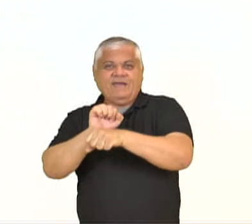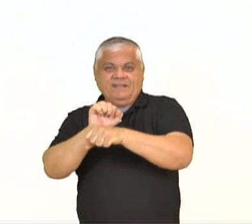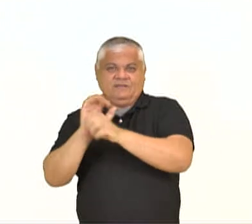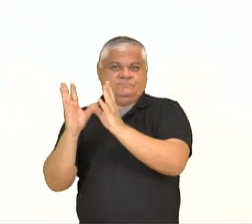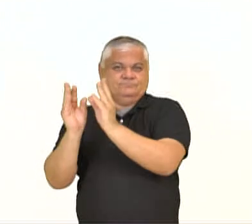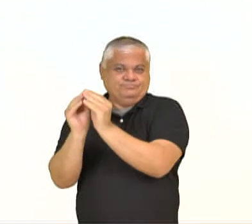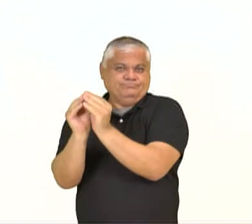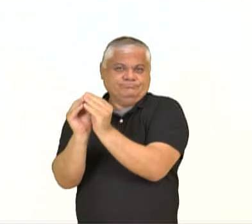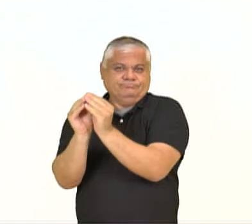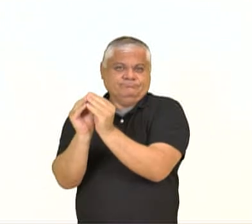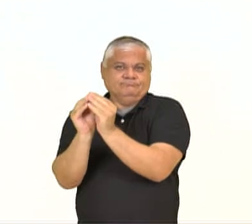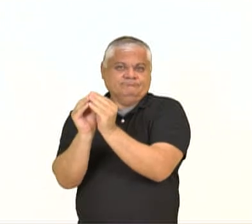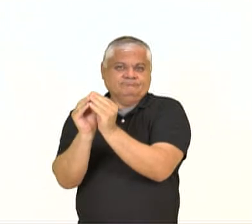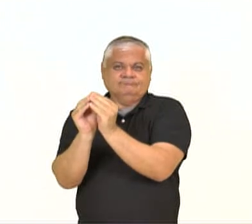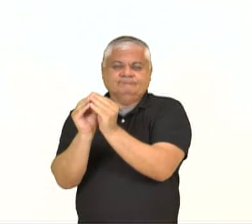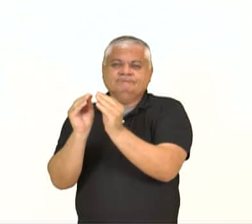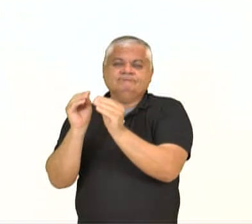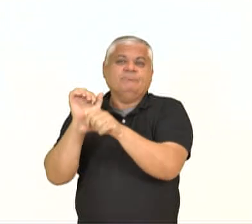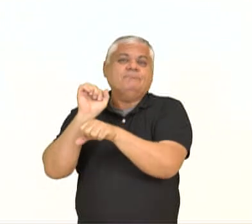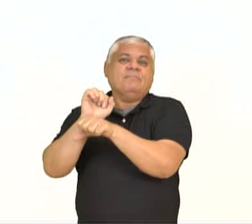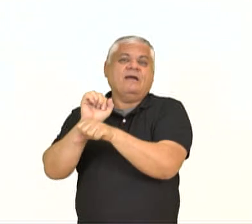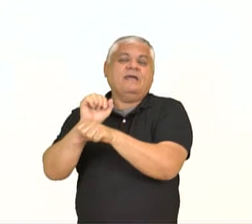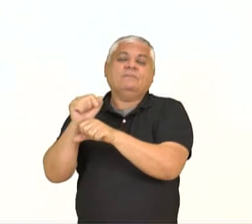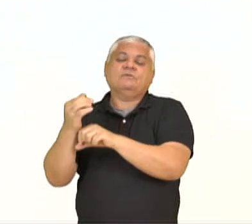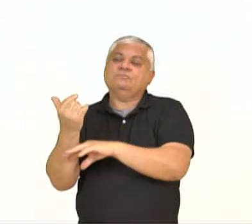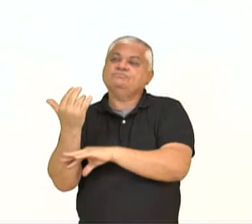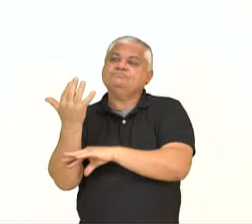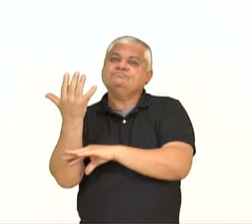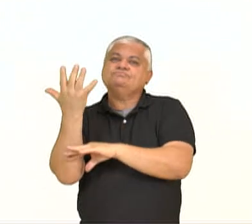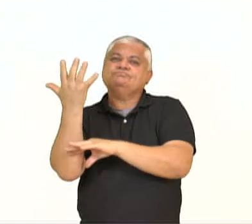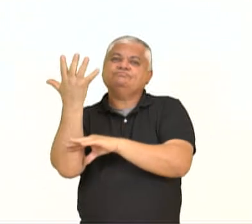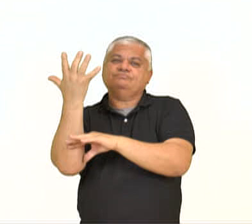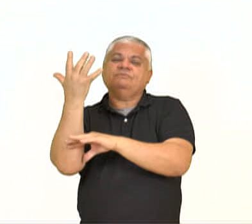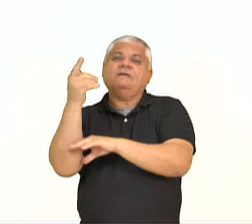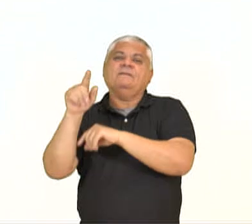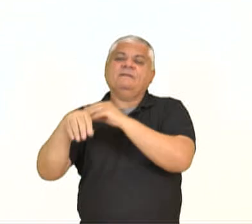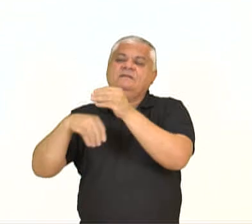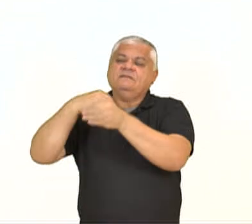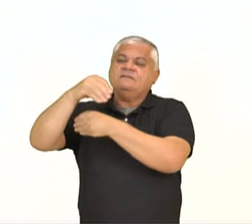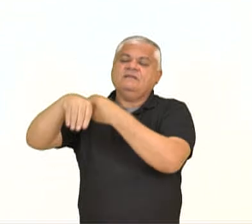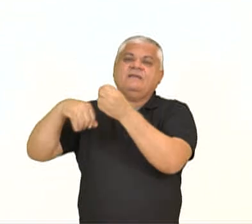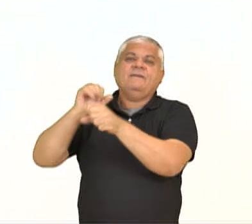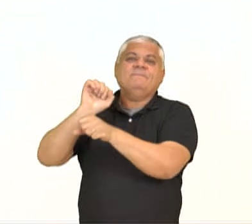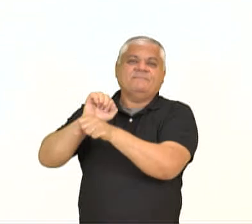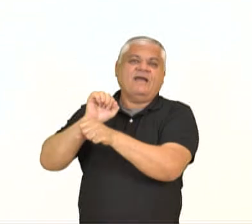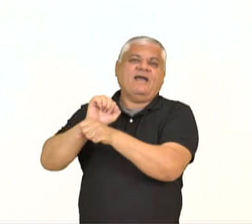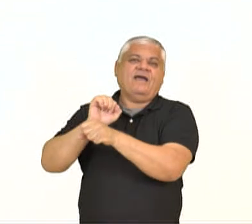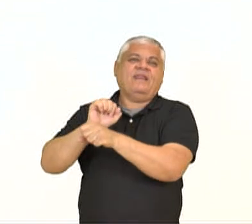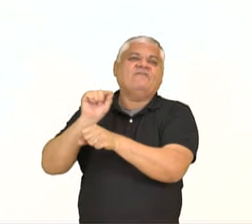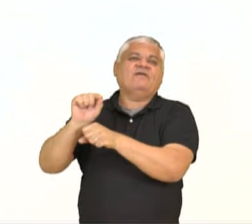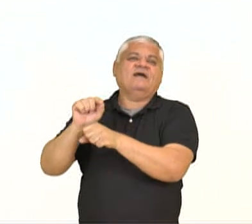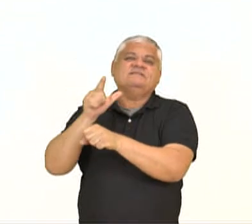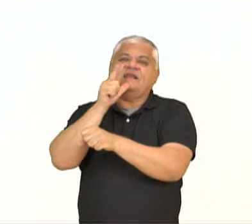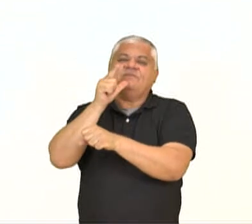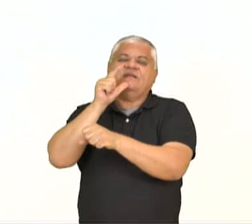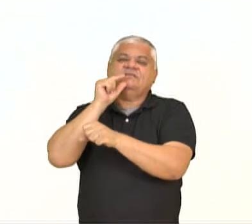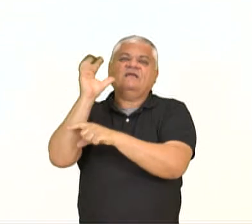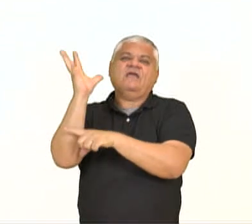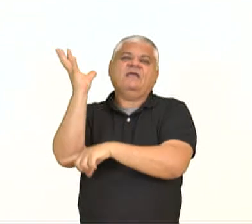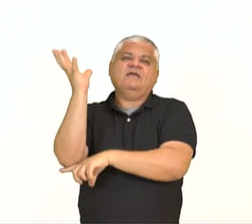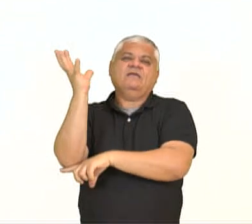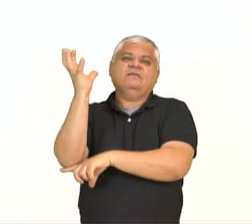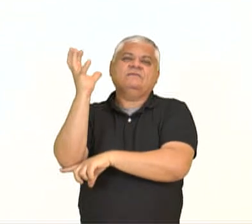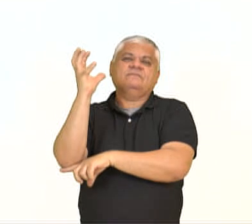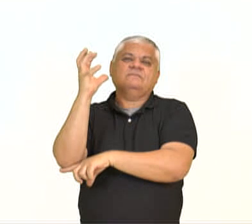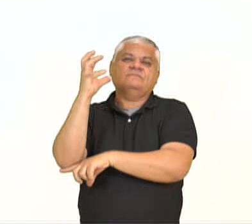fechamento para a transpiração. A dormência de gemas e de sementes induz o envelhecimento